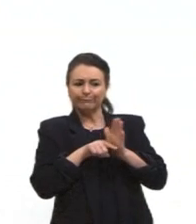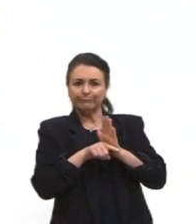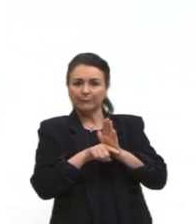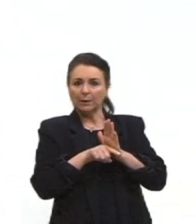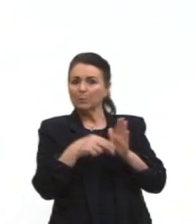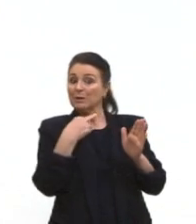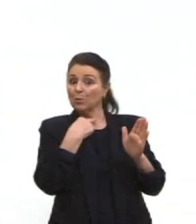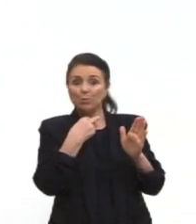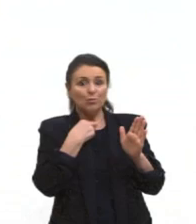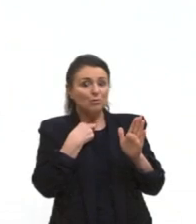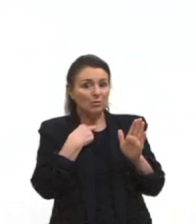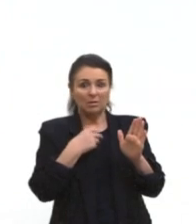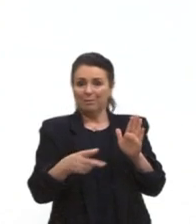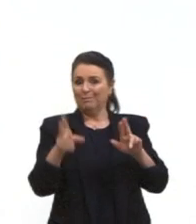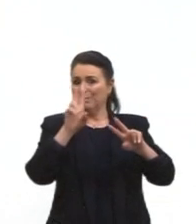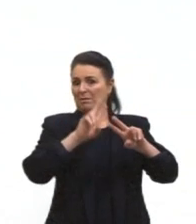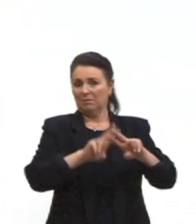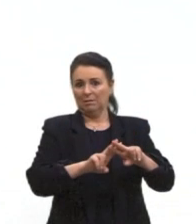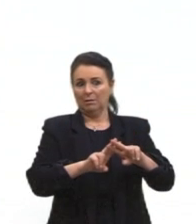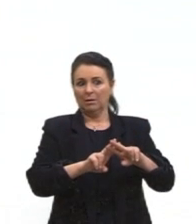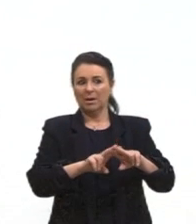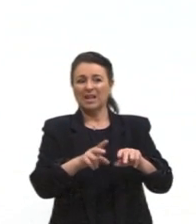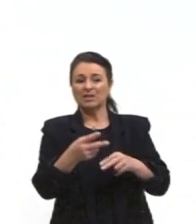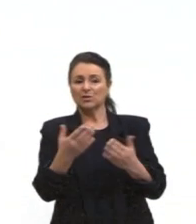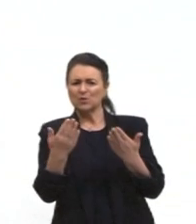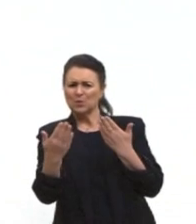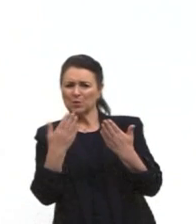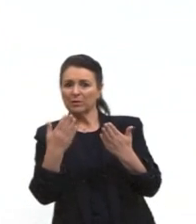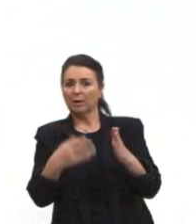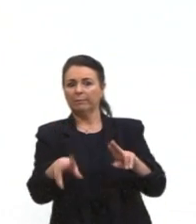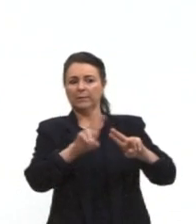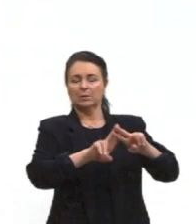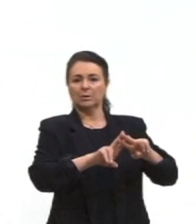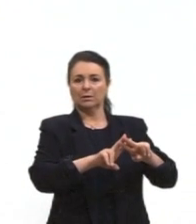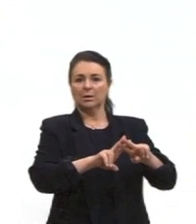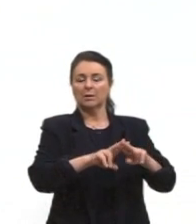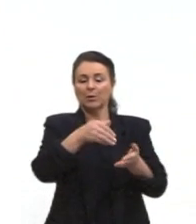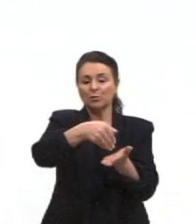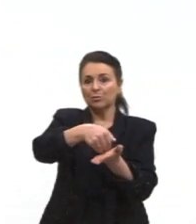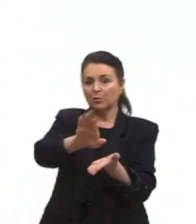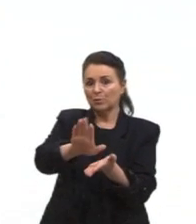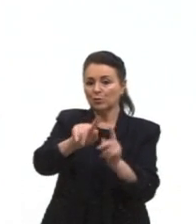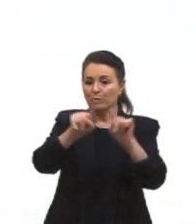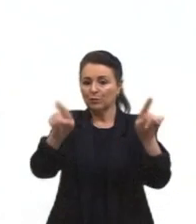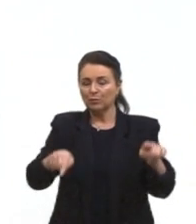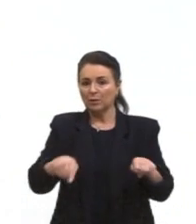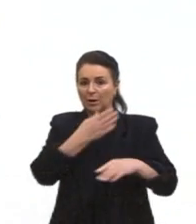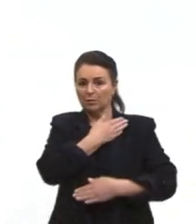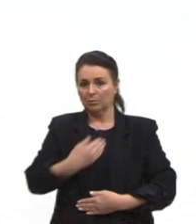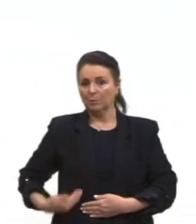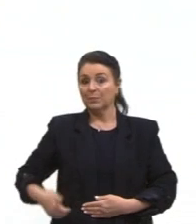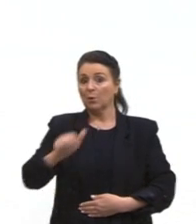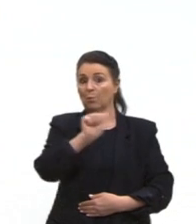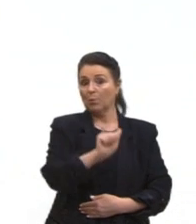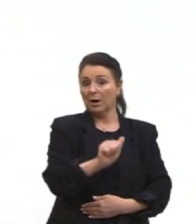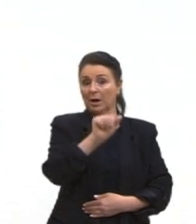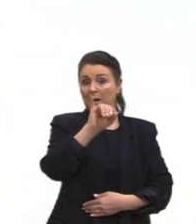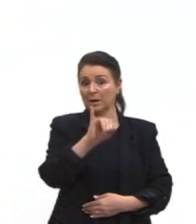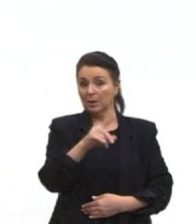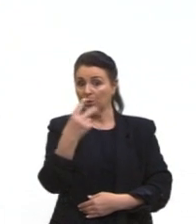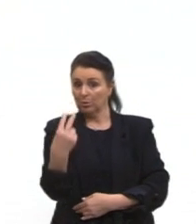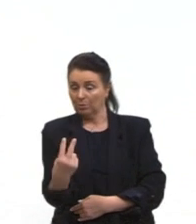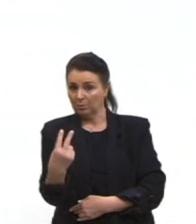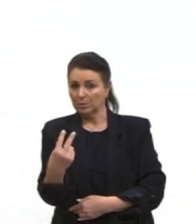podia prender qualquer um só pela suspeita e que demitiu vários funcionários públicos. O AI-2 instituiu as eleições